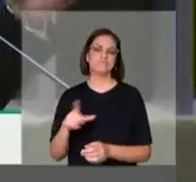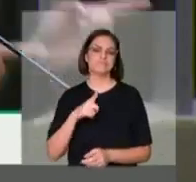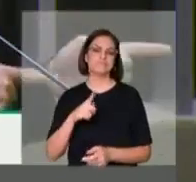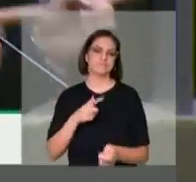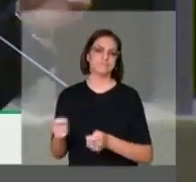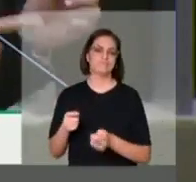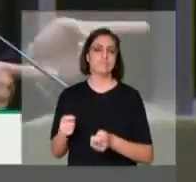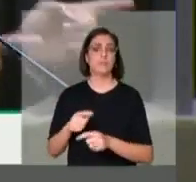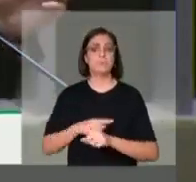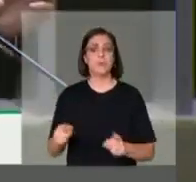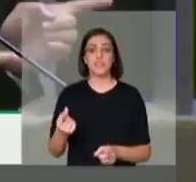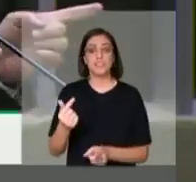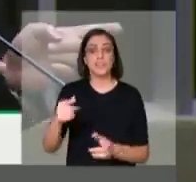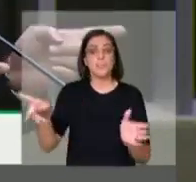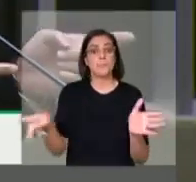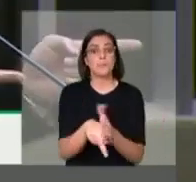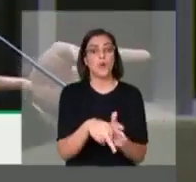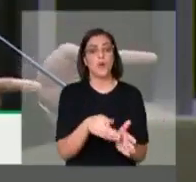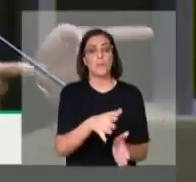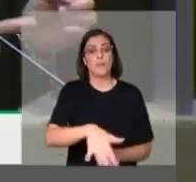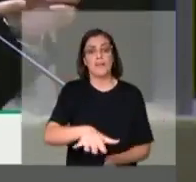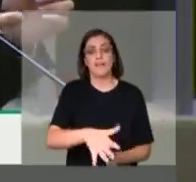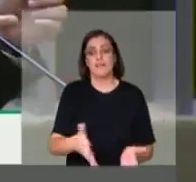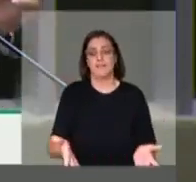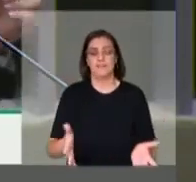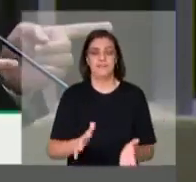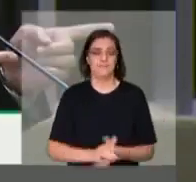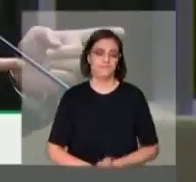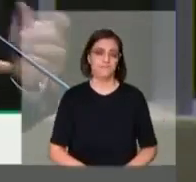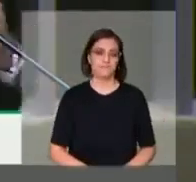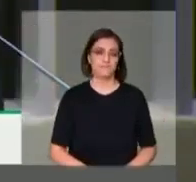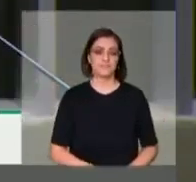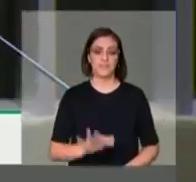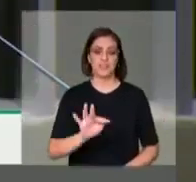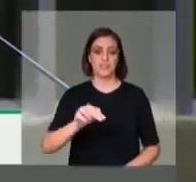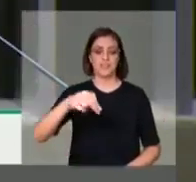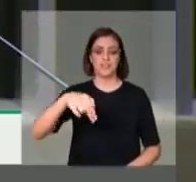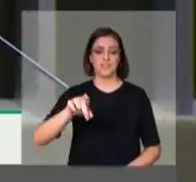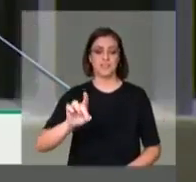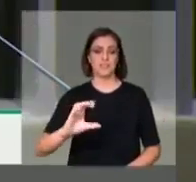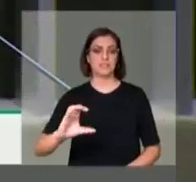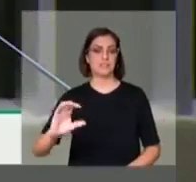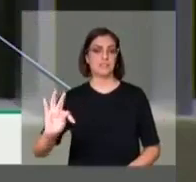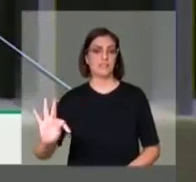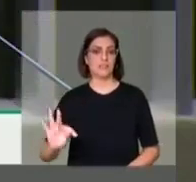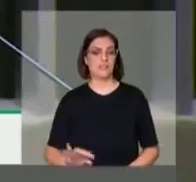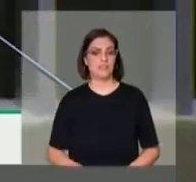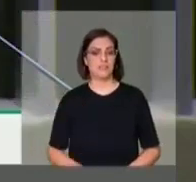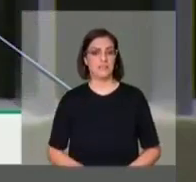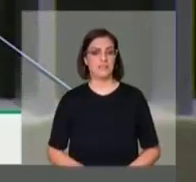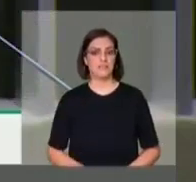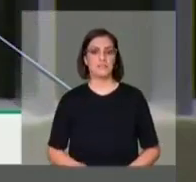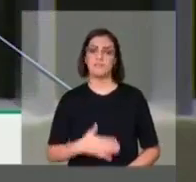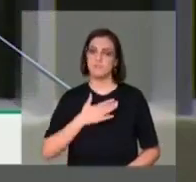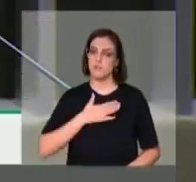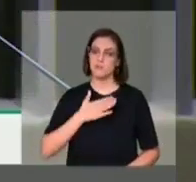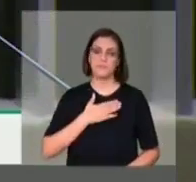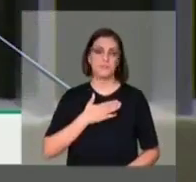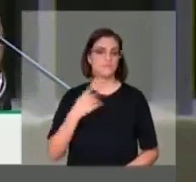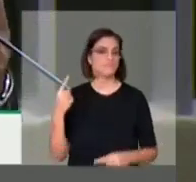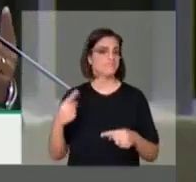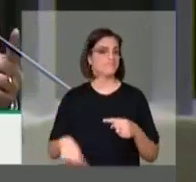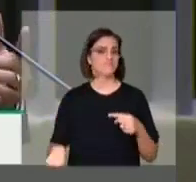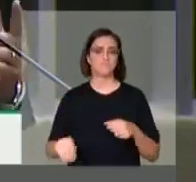com os fundos setoriais do FNDCT, o que, além de tudo, nosso entendimento, é inconstitucional.